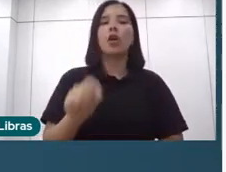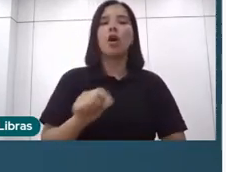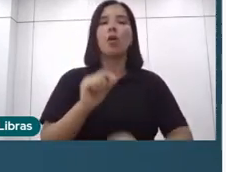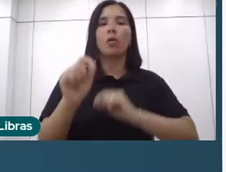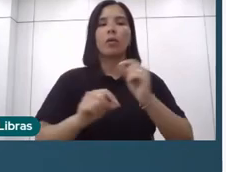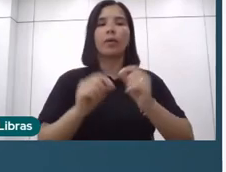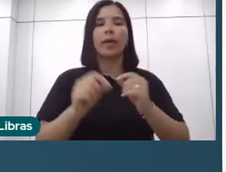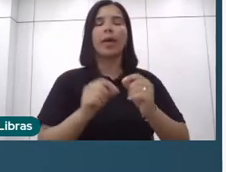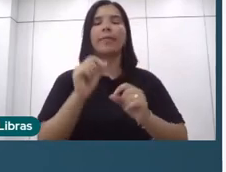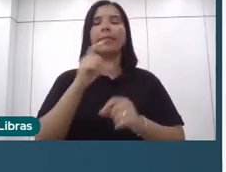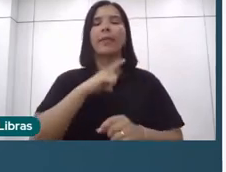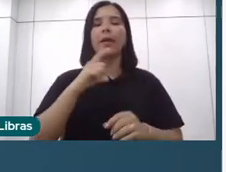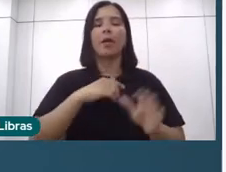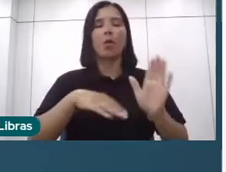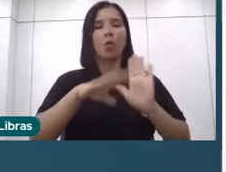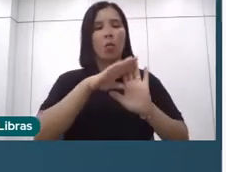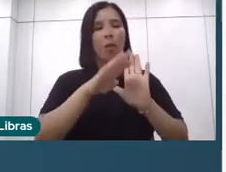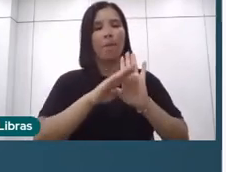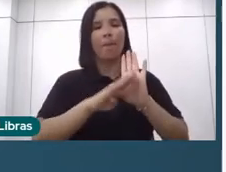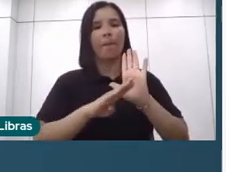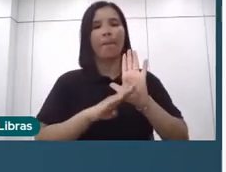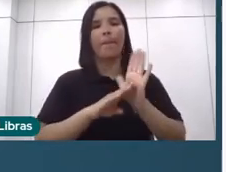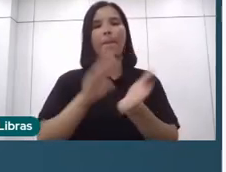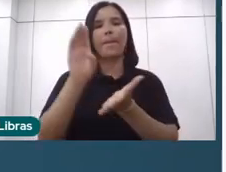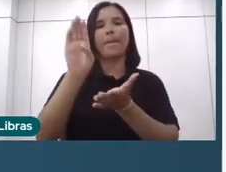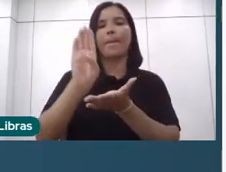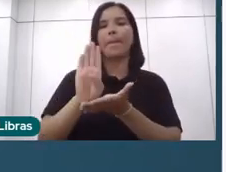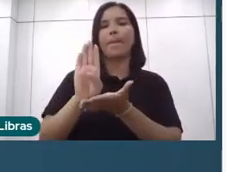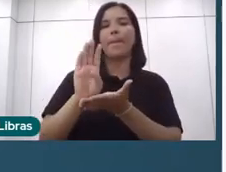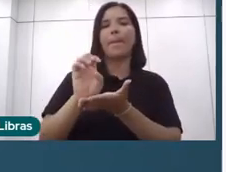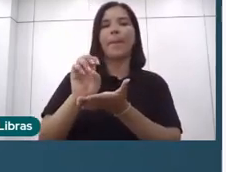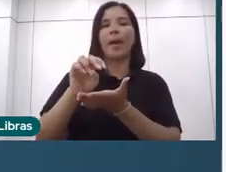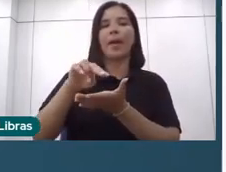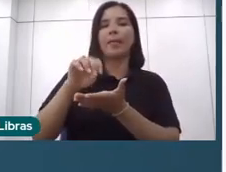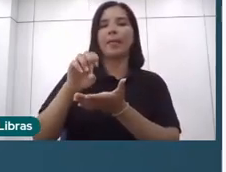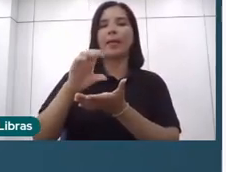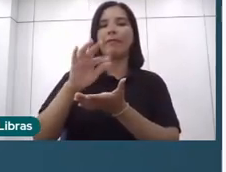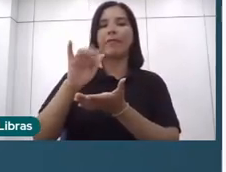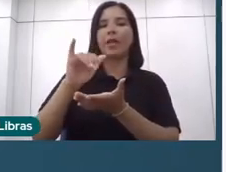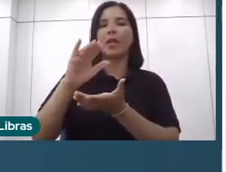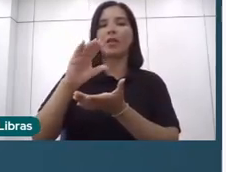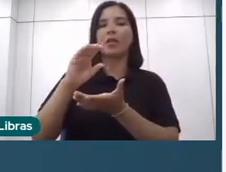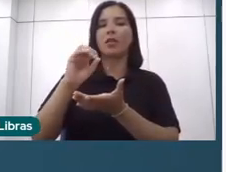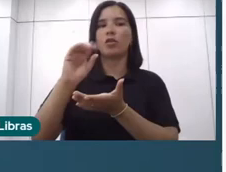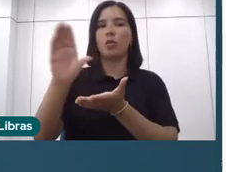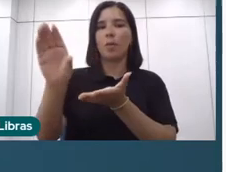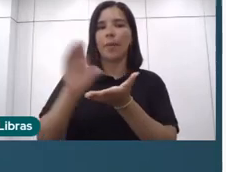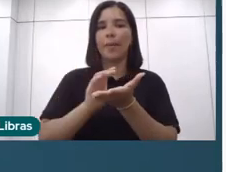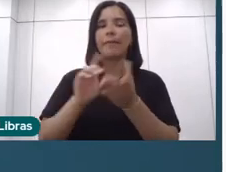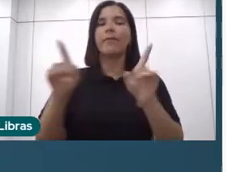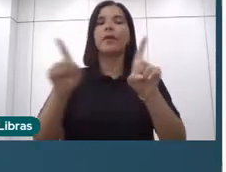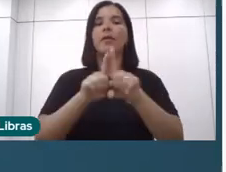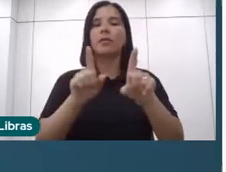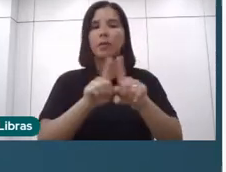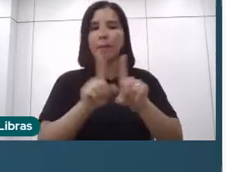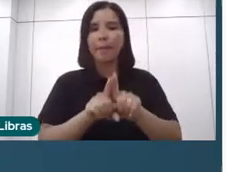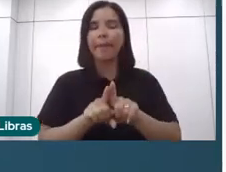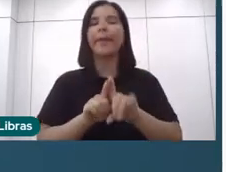de benefícios, né? Então, só que esse dado aqui é o dado que reflete só o estado civil da pessoa, de fato. Então, ele é um... E aí,